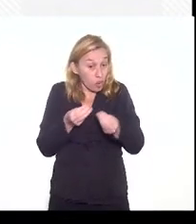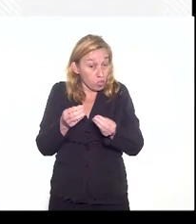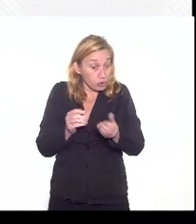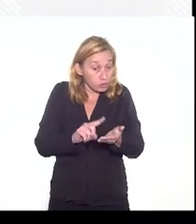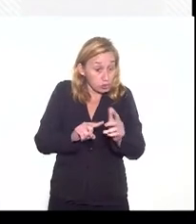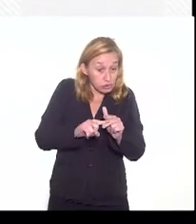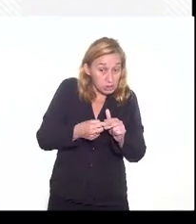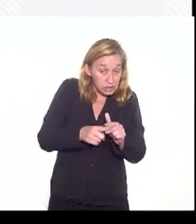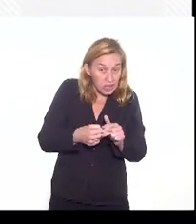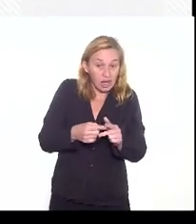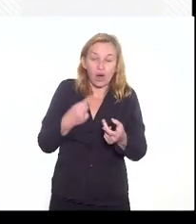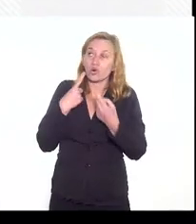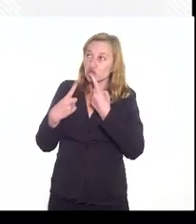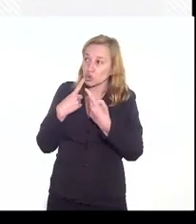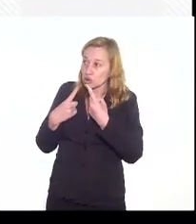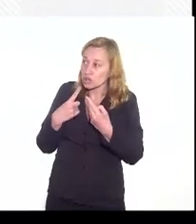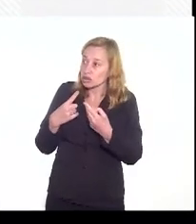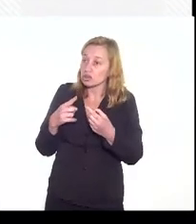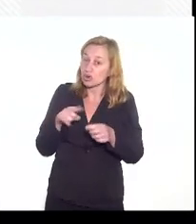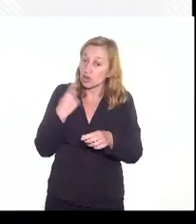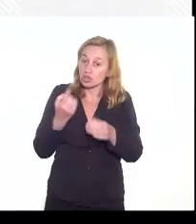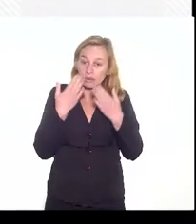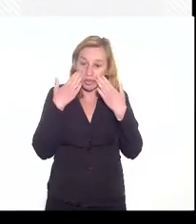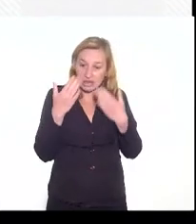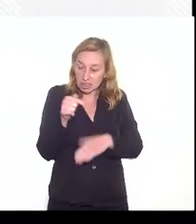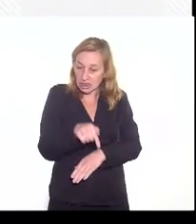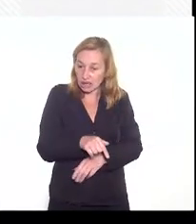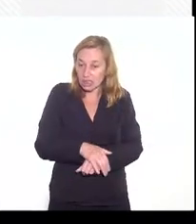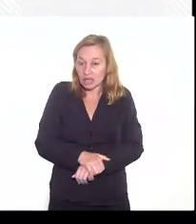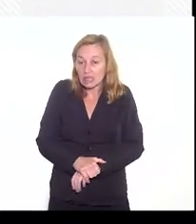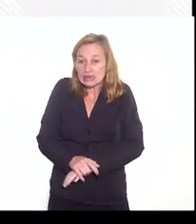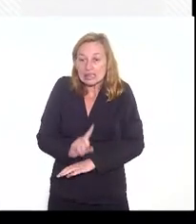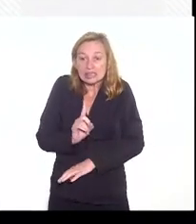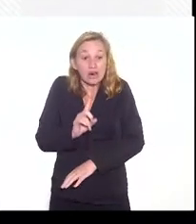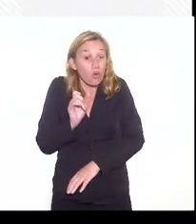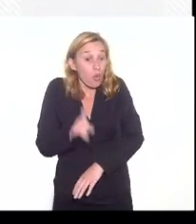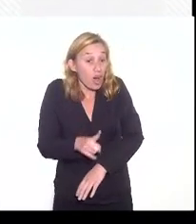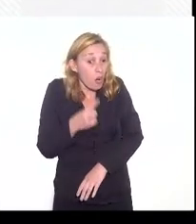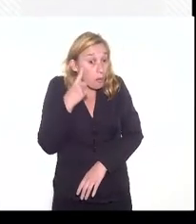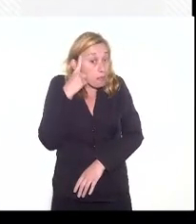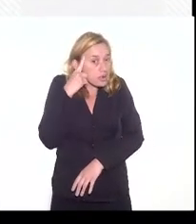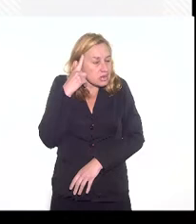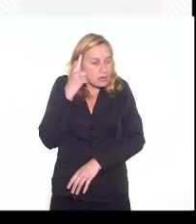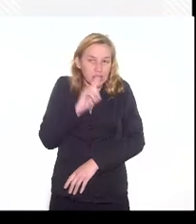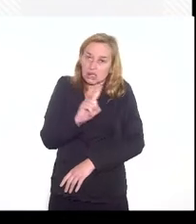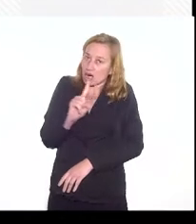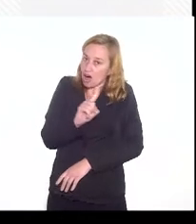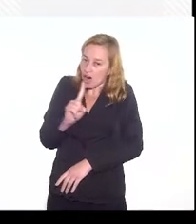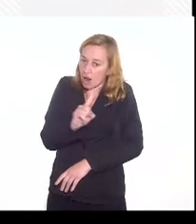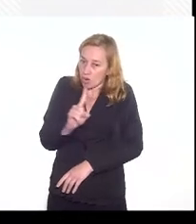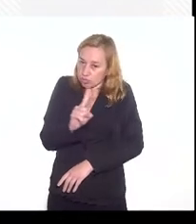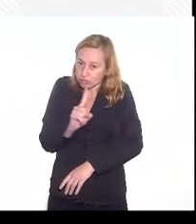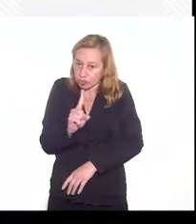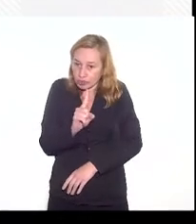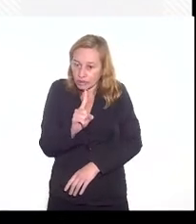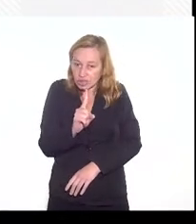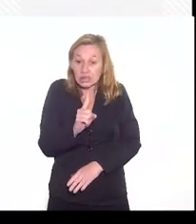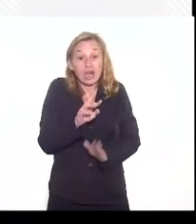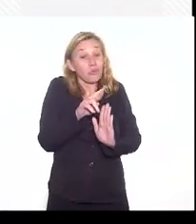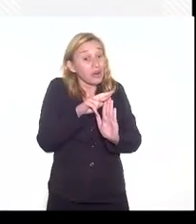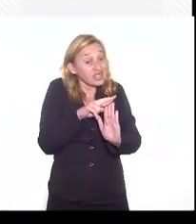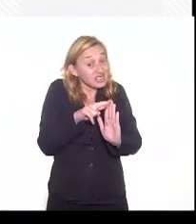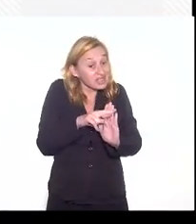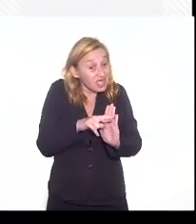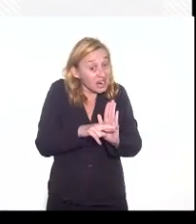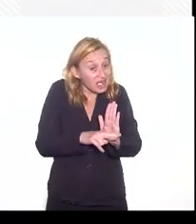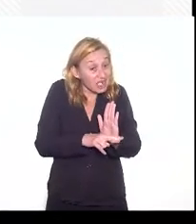discussão, na realidade o que a gente está apresentando aqui não é o pensamento, isso aí é o que está na... são as regras que